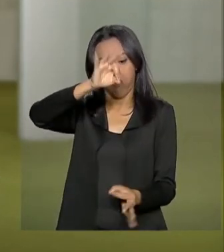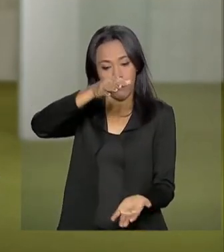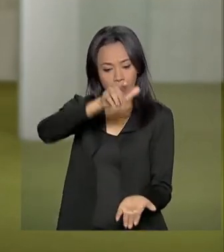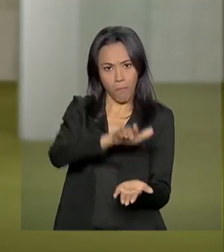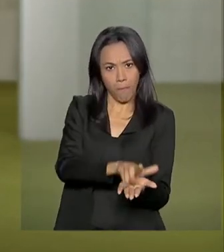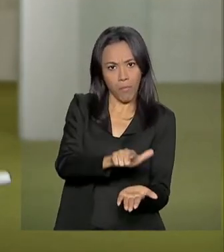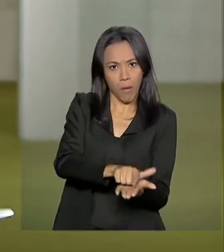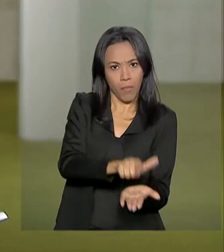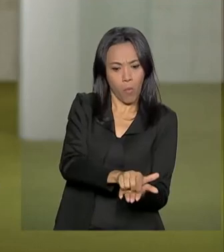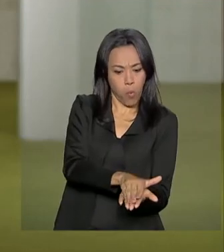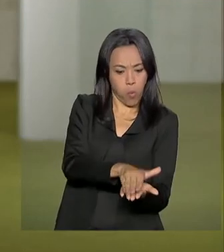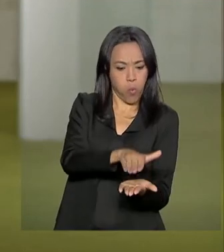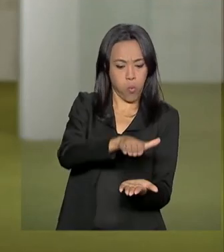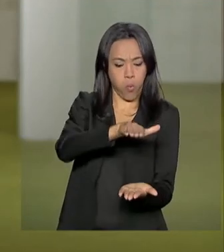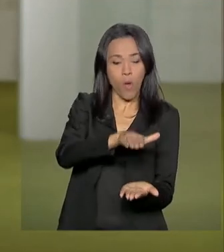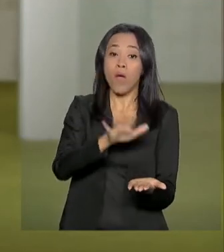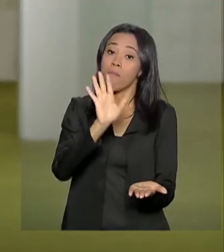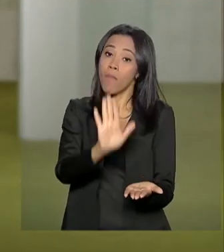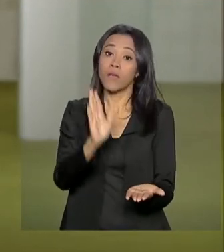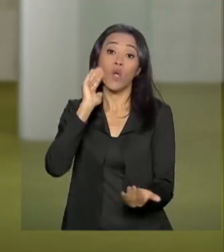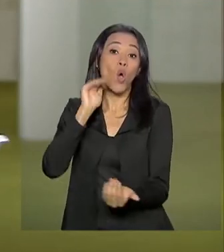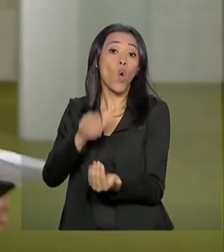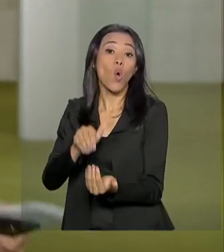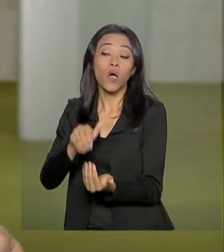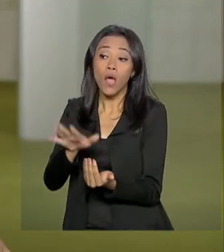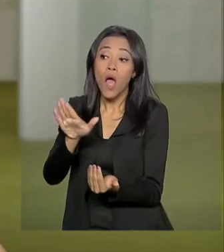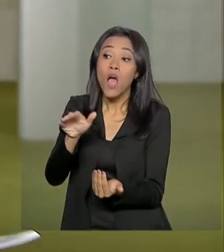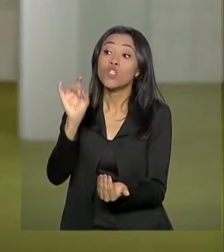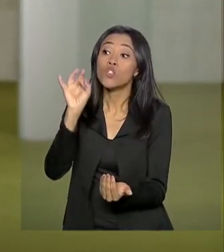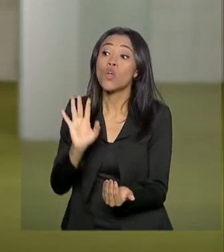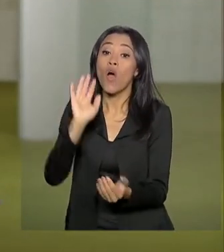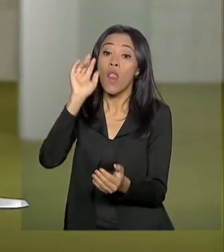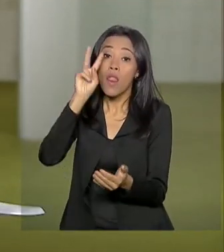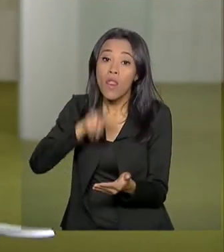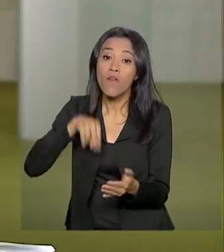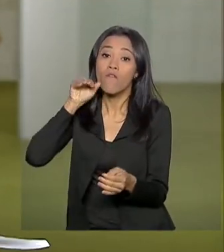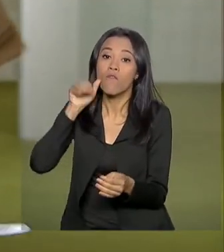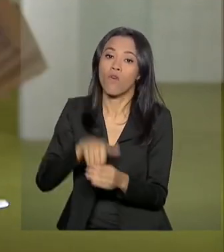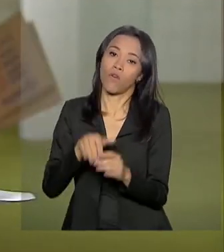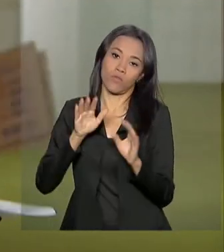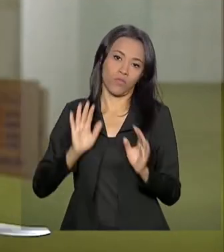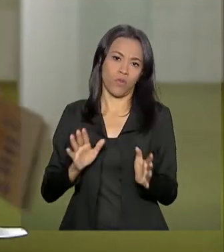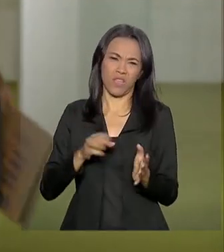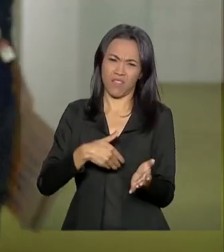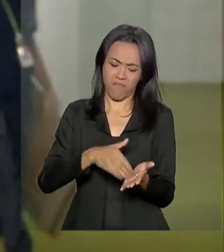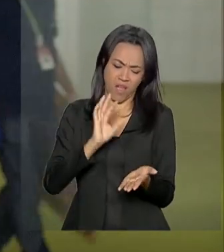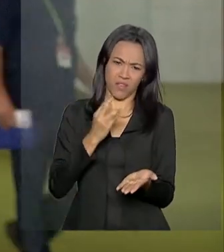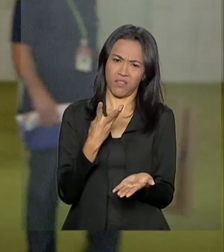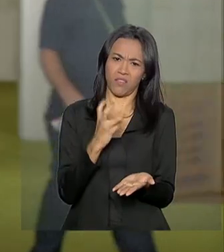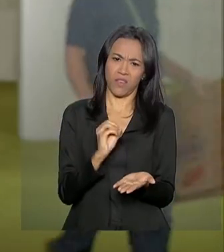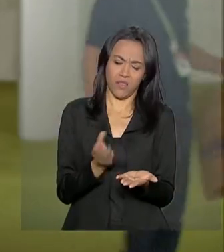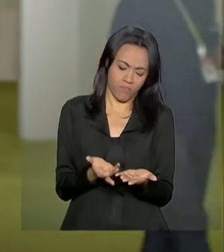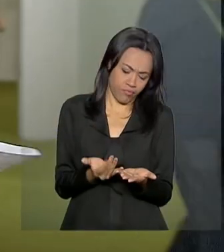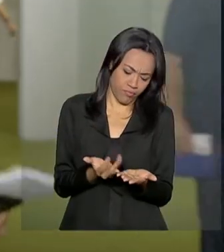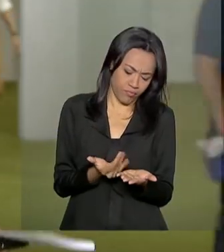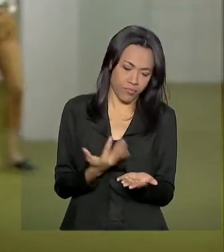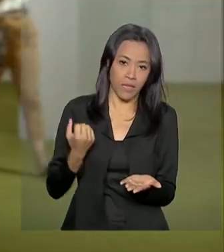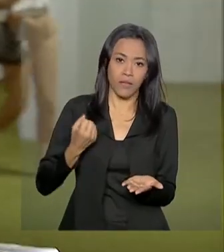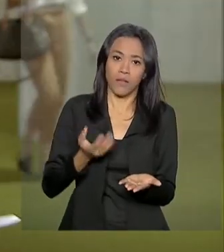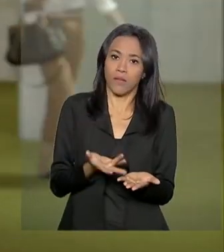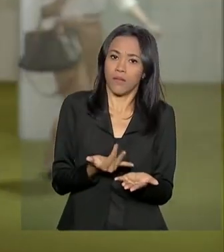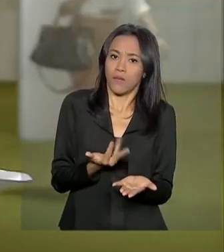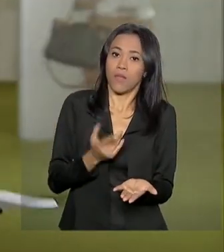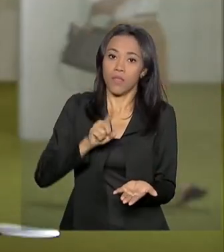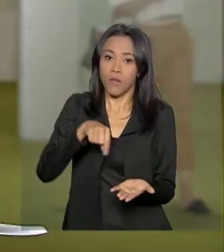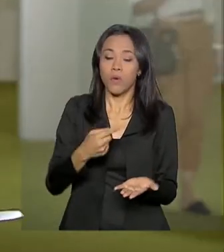a ideia é seja feito um acordo para que o relator leia apenas a parte do voto, que já tem mais de 30 páginas. Isso porque depois dessa